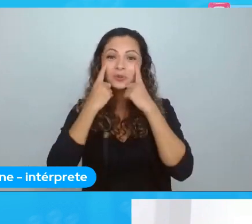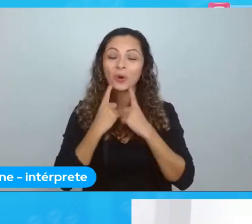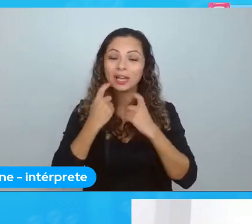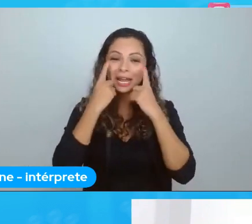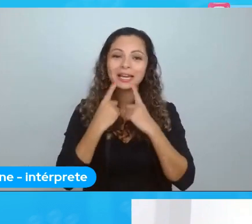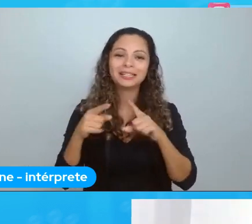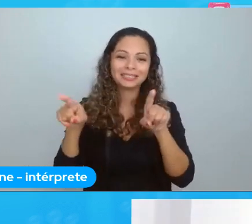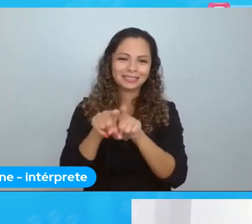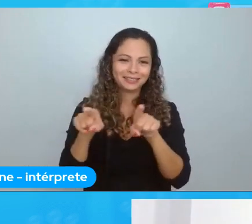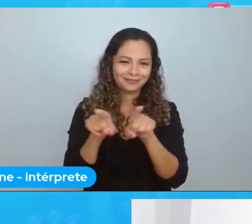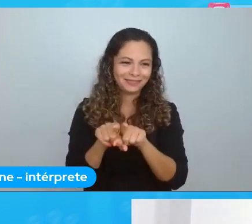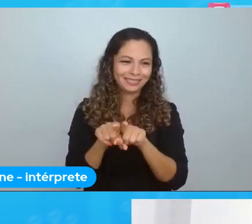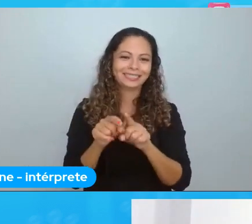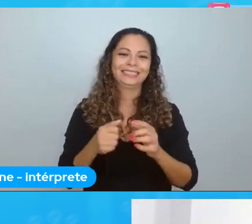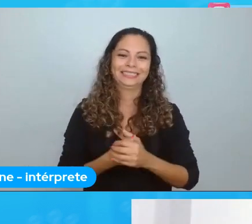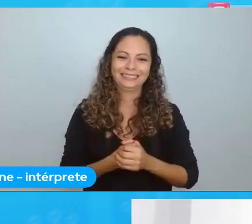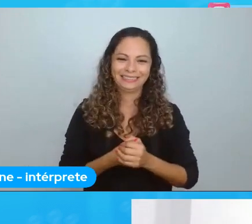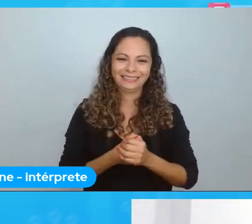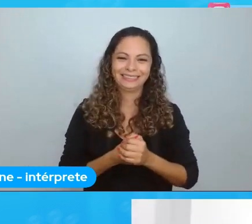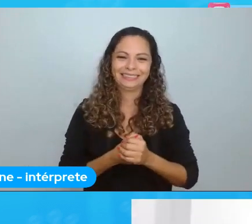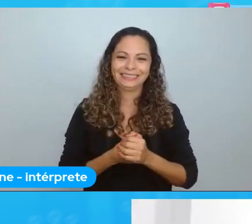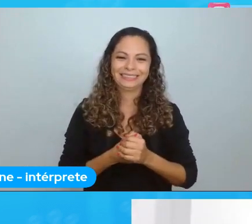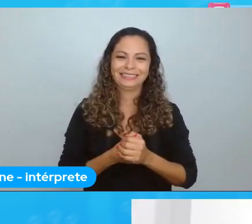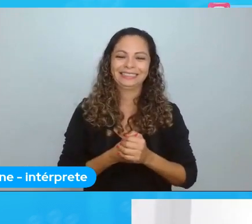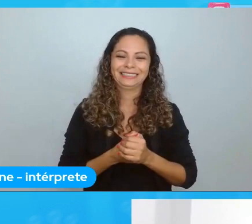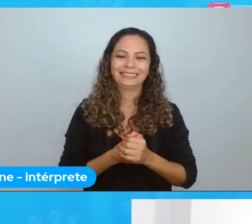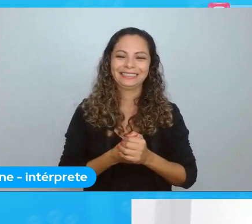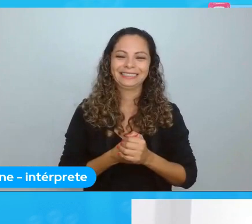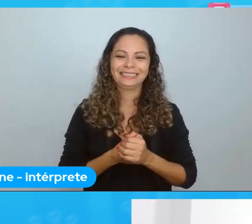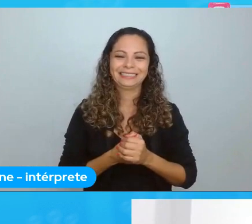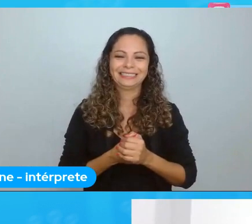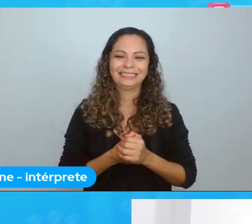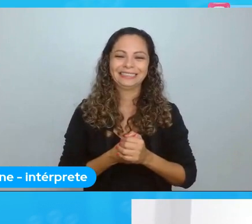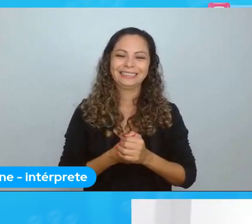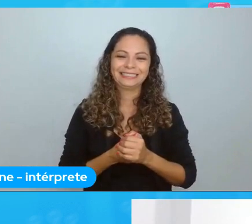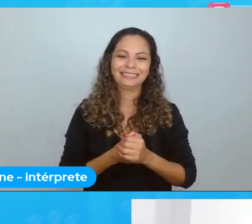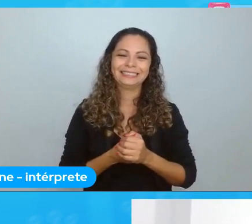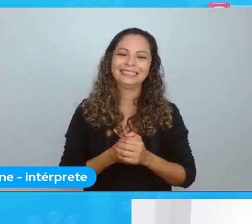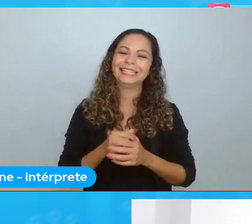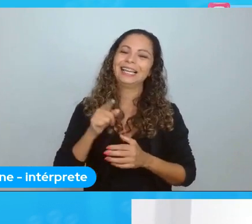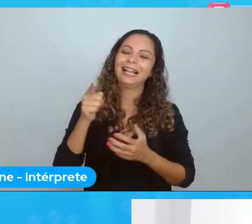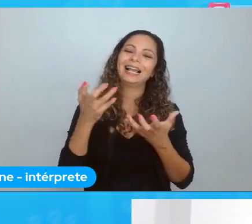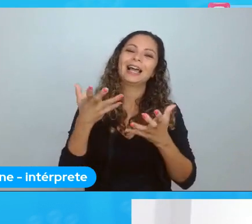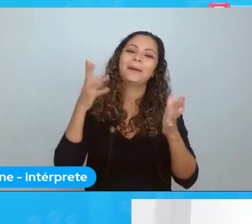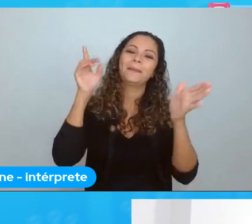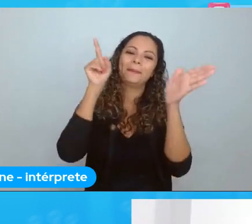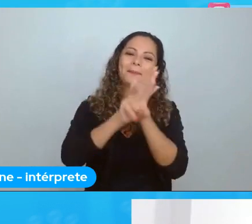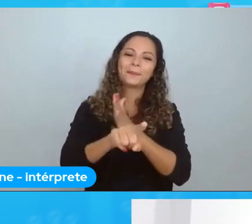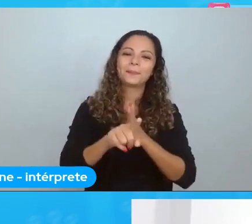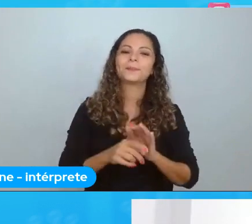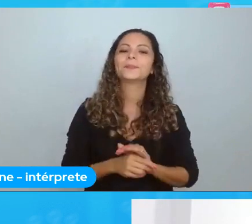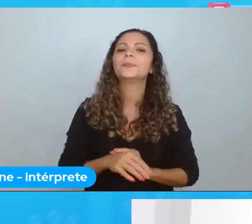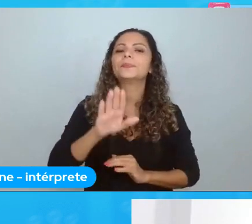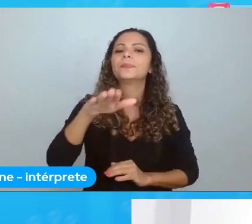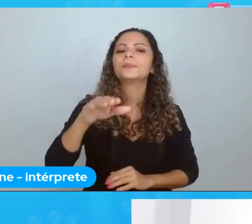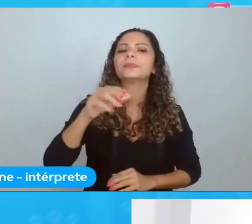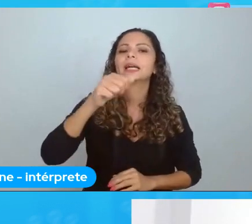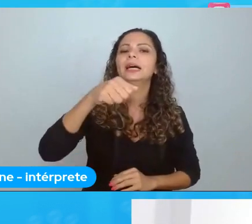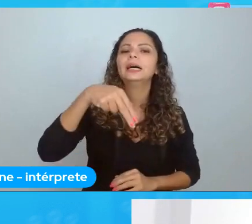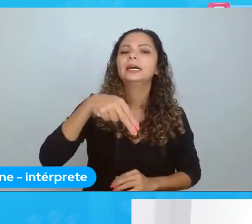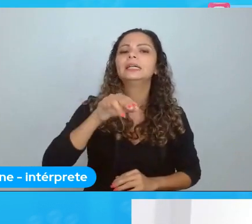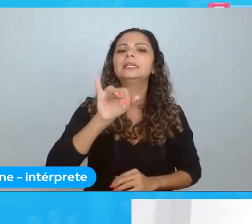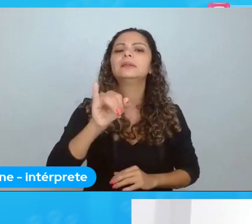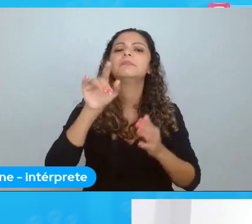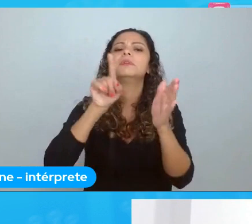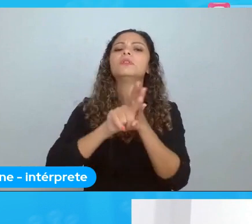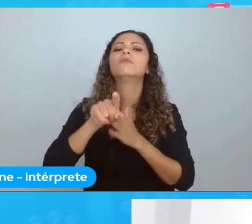Ela deixou uma pergunta. Coitada. Ela deixou uma pergunta. Ana e qual conselho você daria para as pessoas que